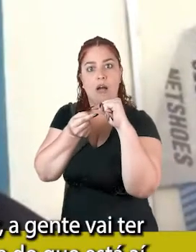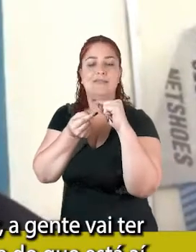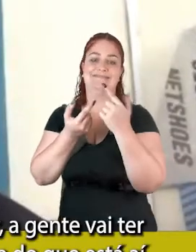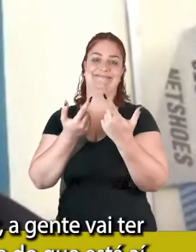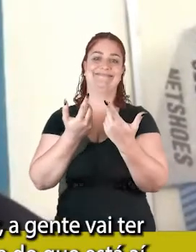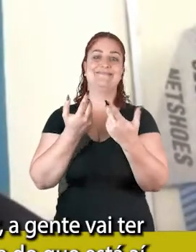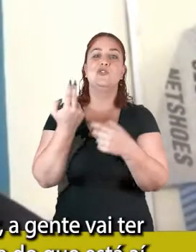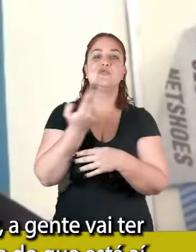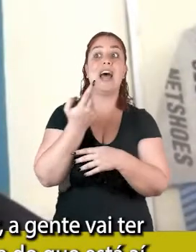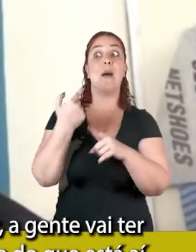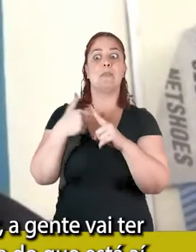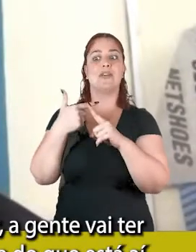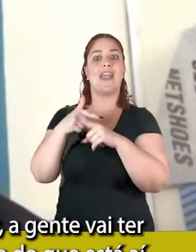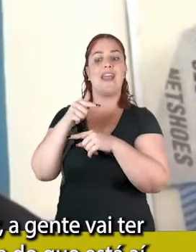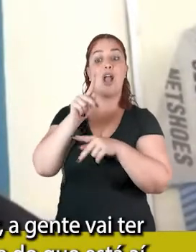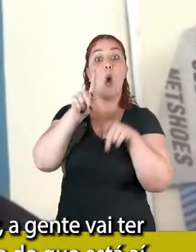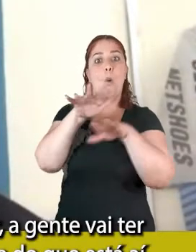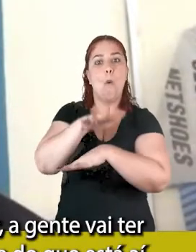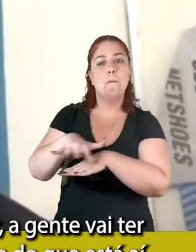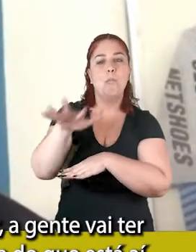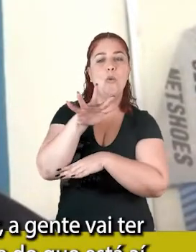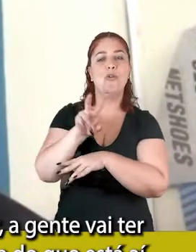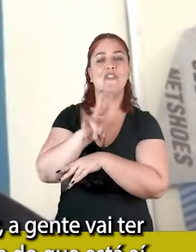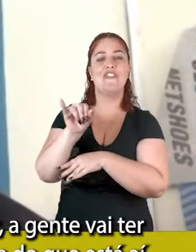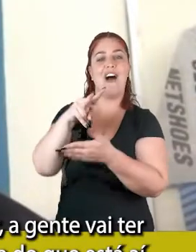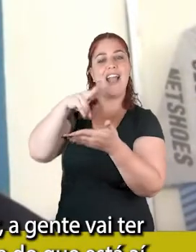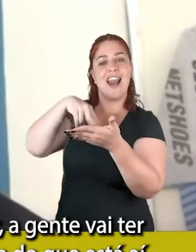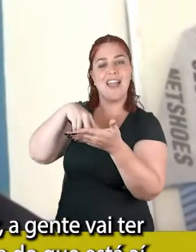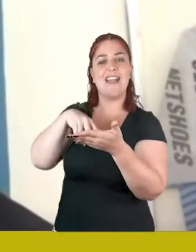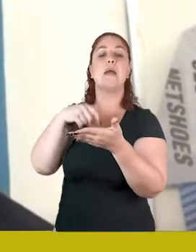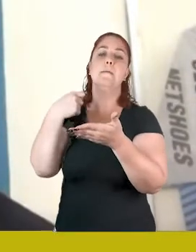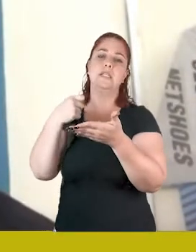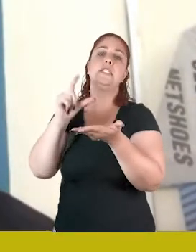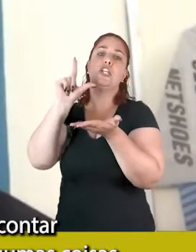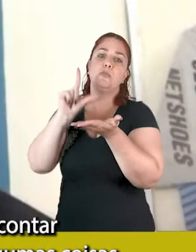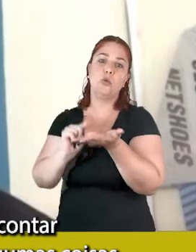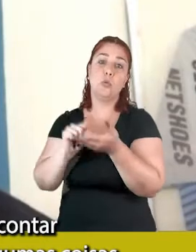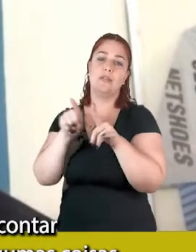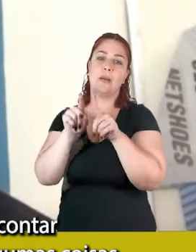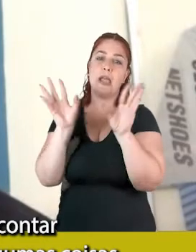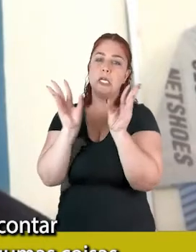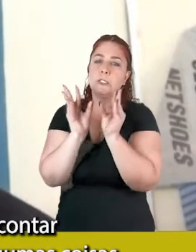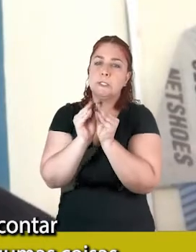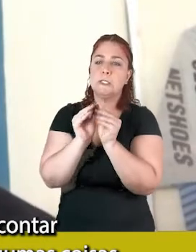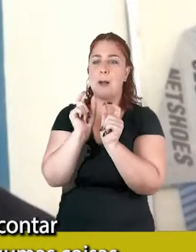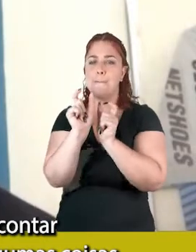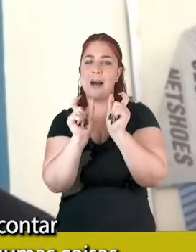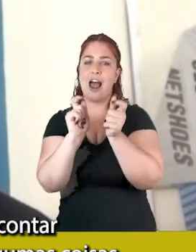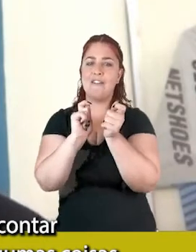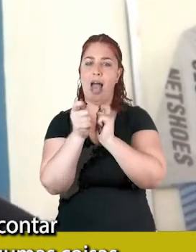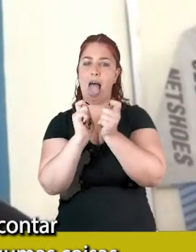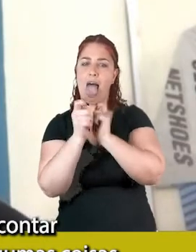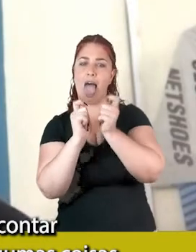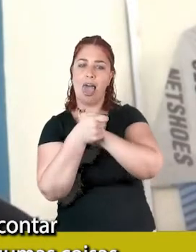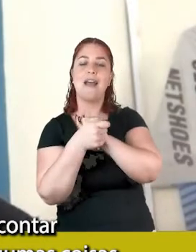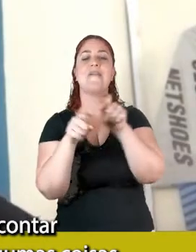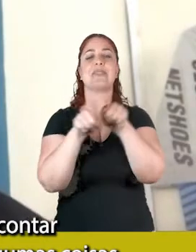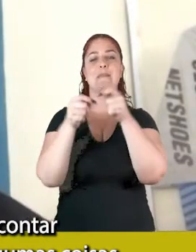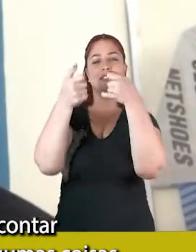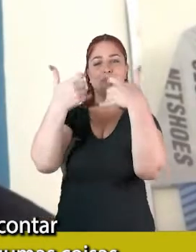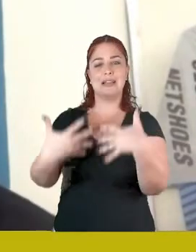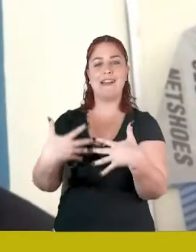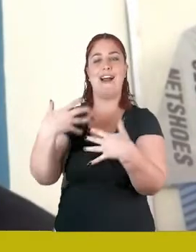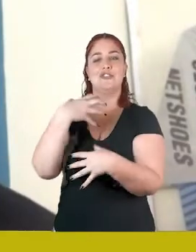para quem você quer atingir, a gente vai ter que tirar pelo menos metade do que está aí. e a gente também tem que contar de uma outra maneira